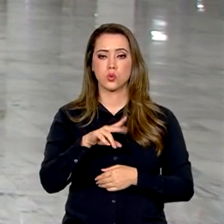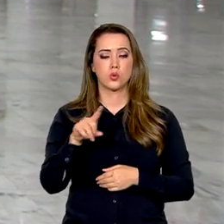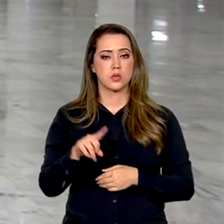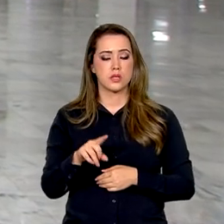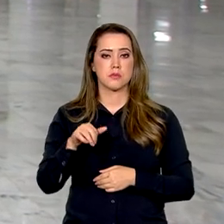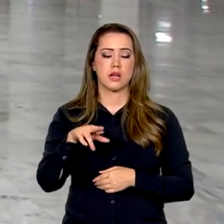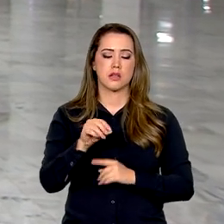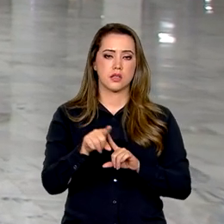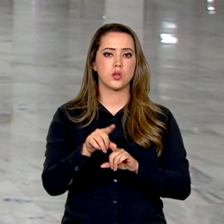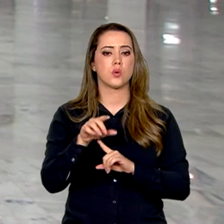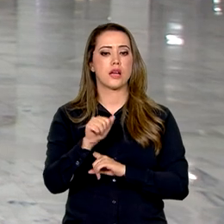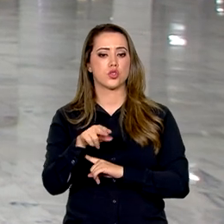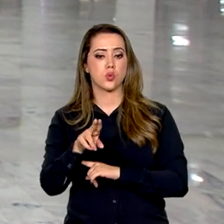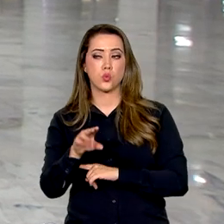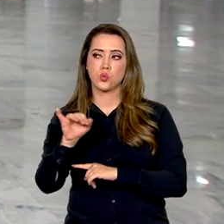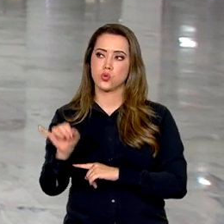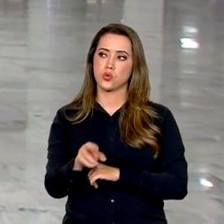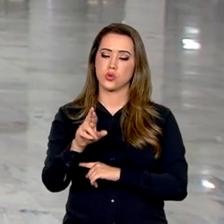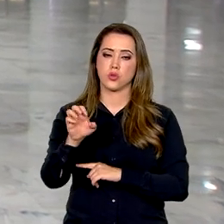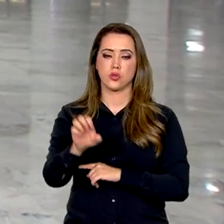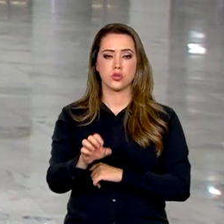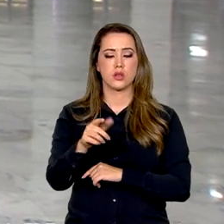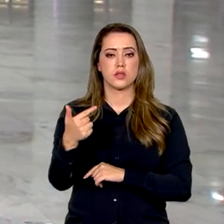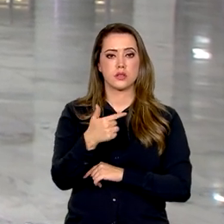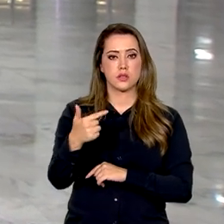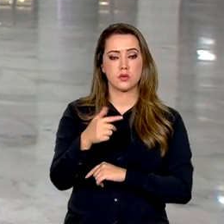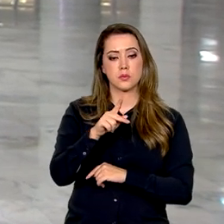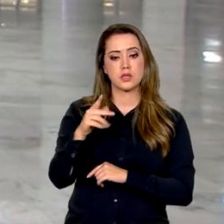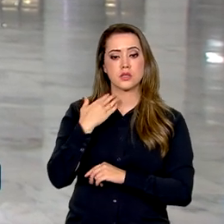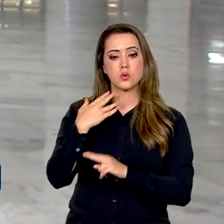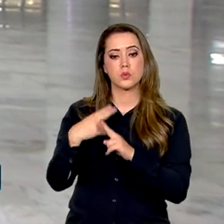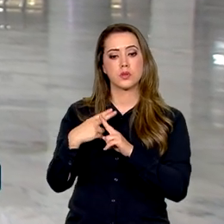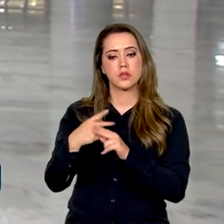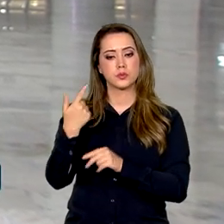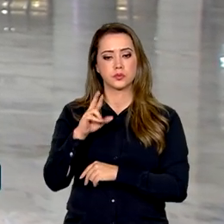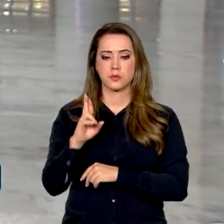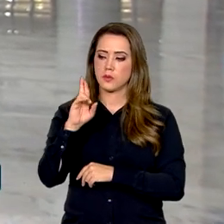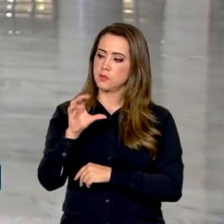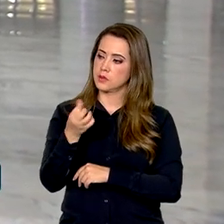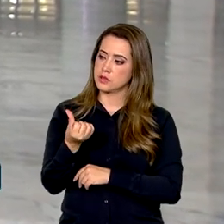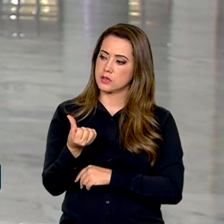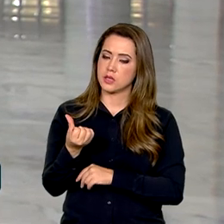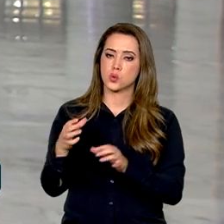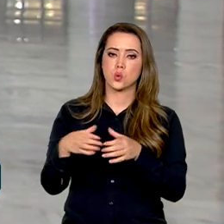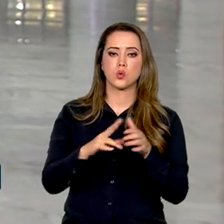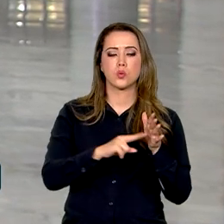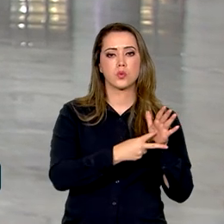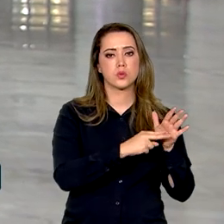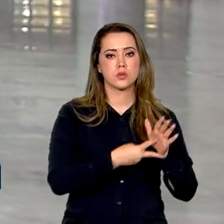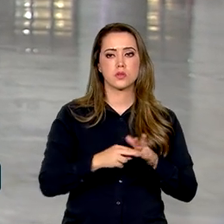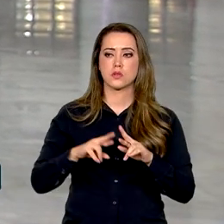Messias, a vice-presidente da Caixa, Luciola Aor, e representantes de seis centrais sindicais